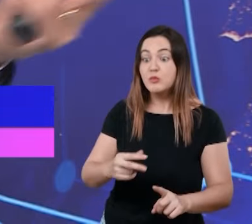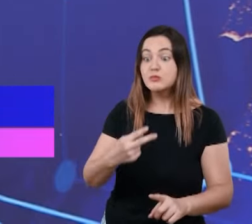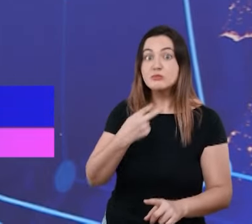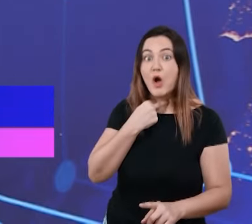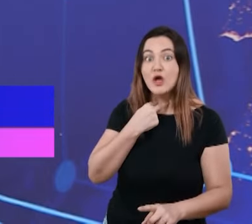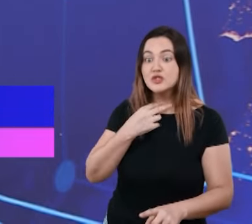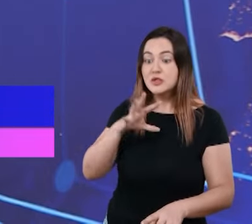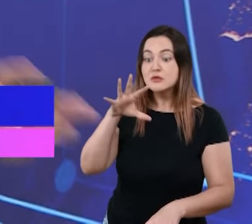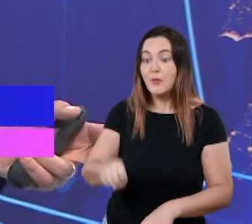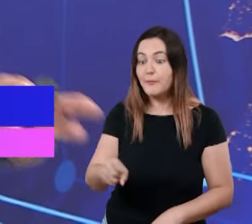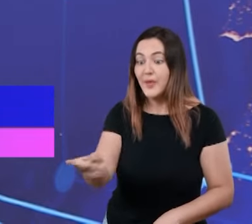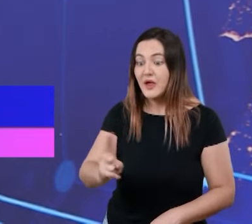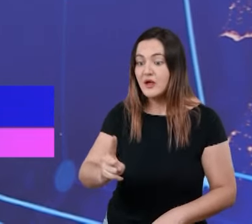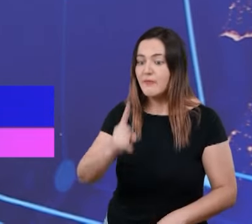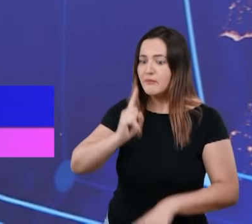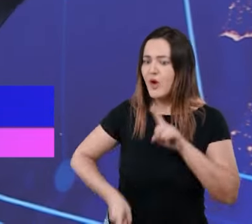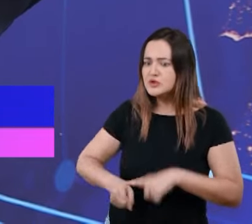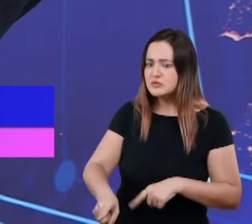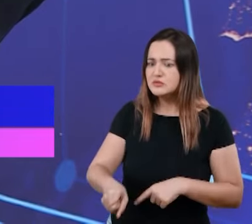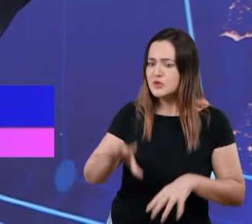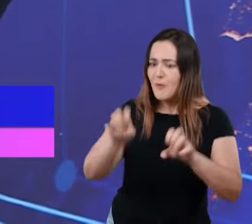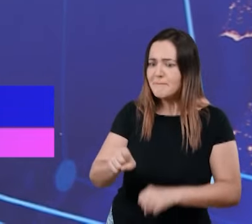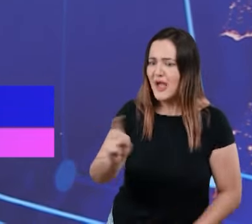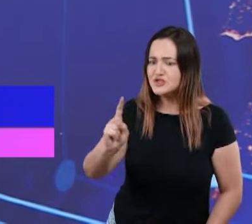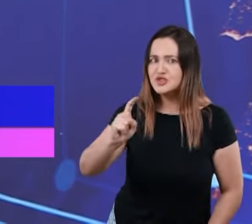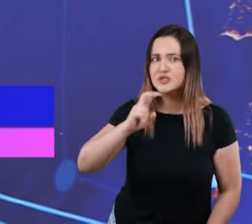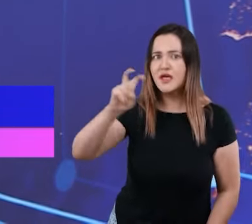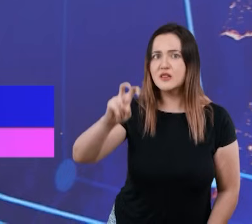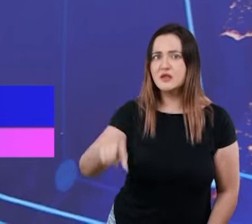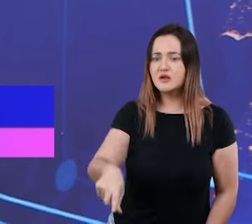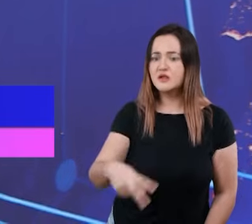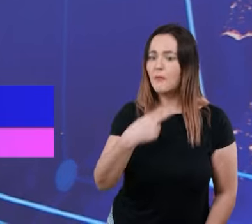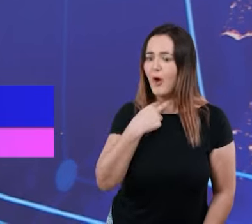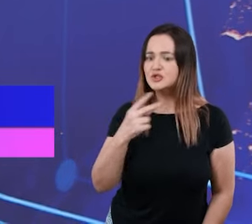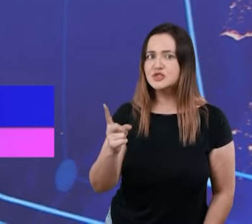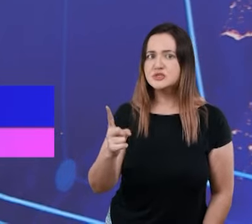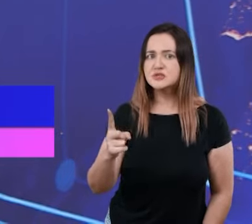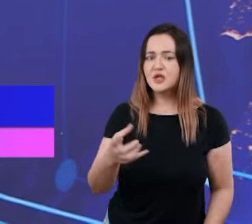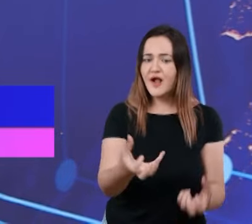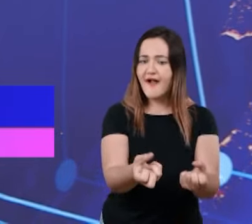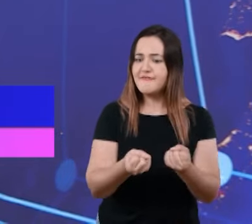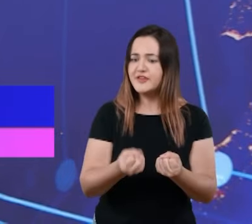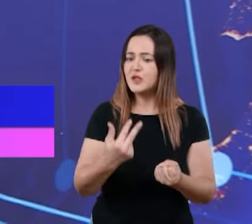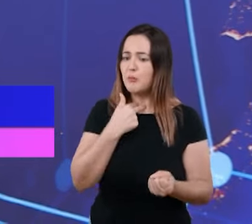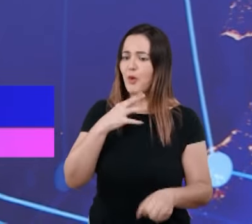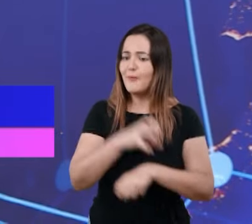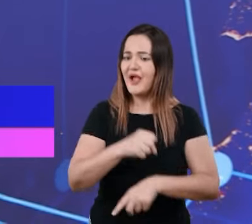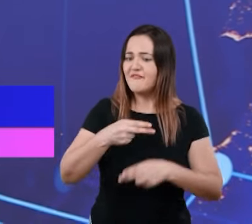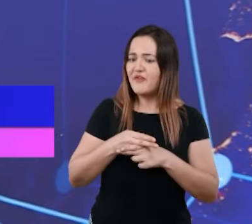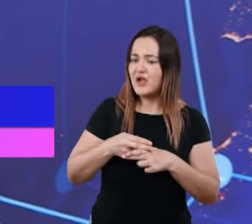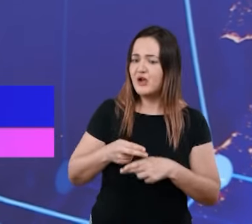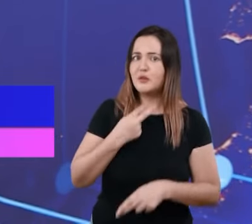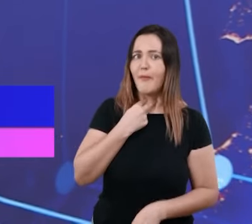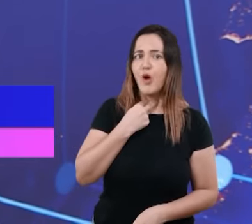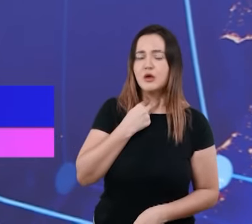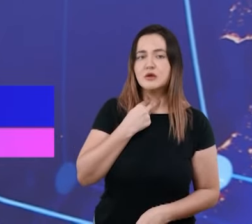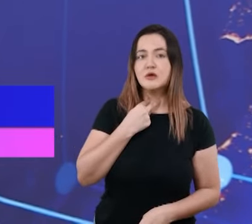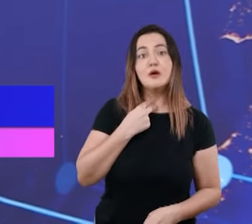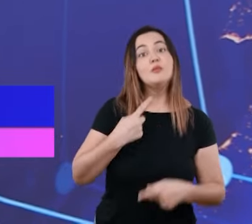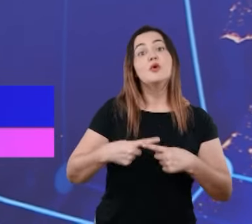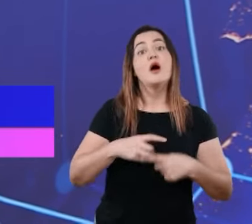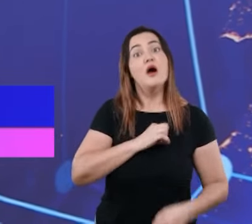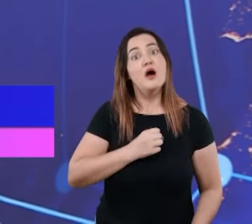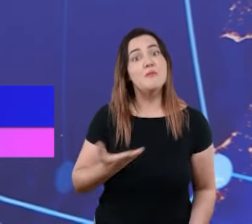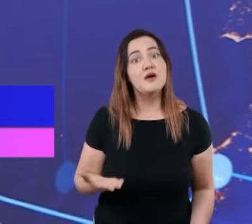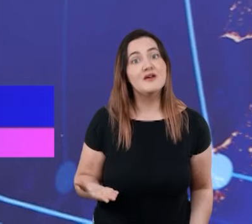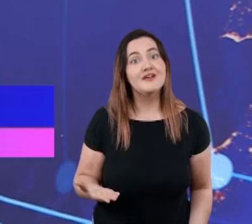você orienta, você adverte, você diz assim, não, por favor, não mexa nisso aí, não abra essa gaveta, não pegue isso. Porque você